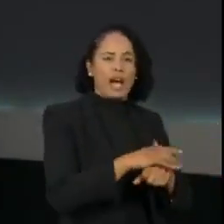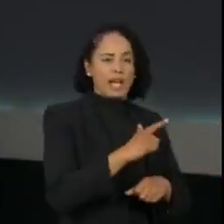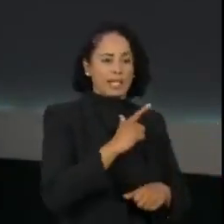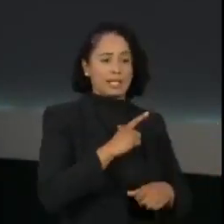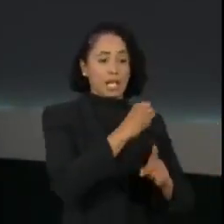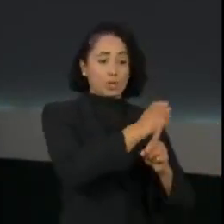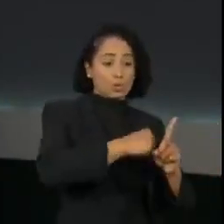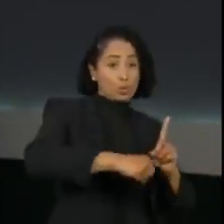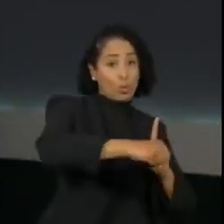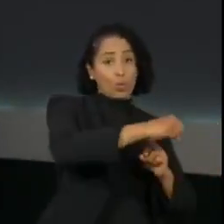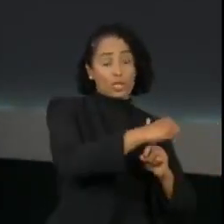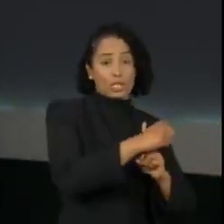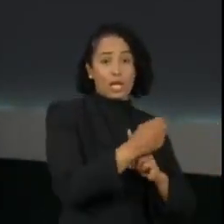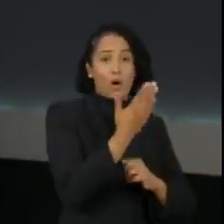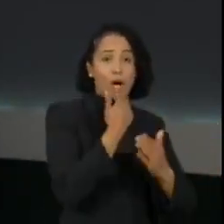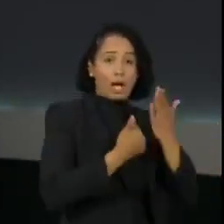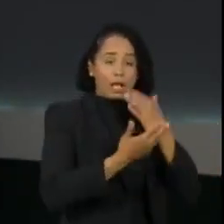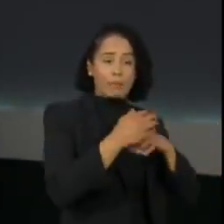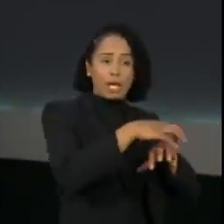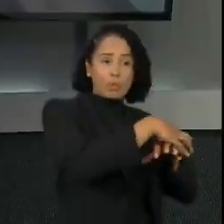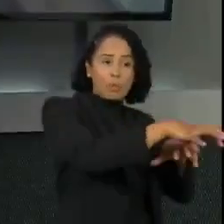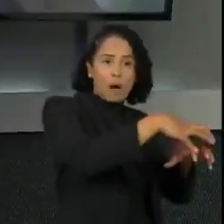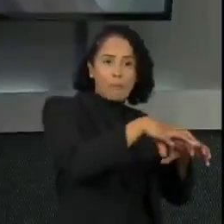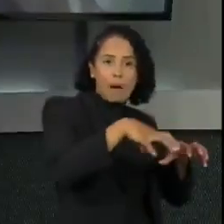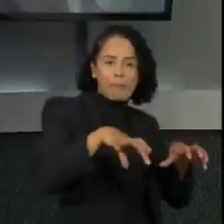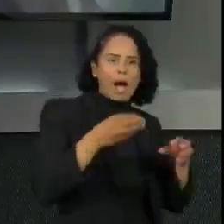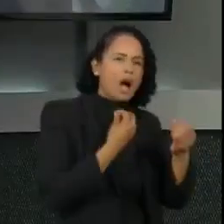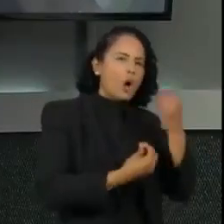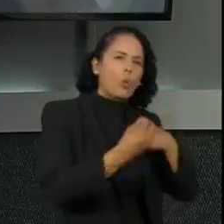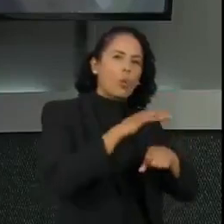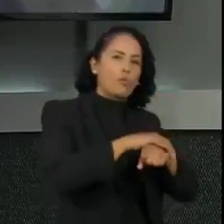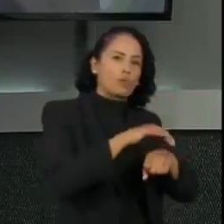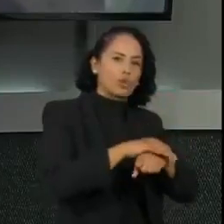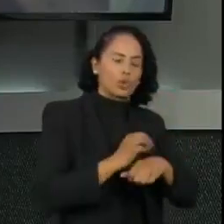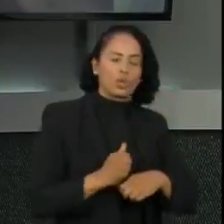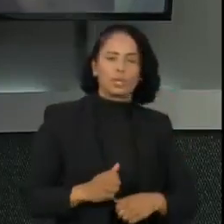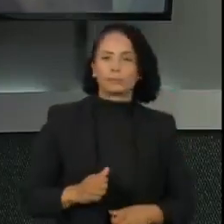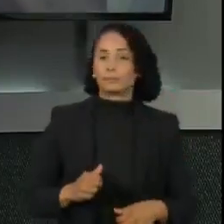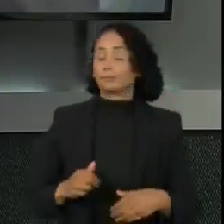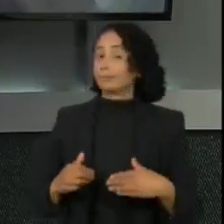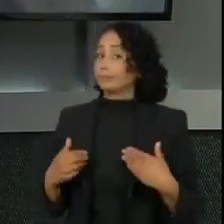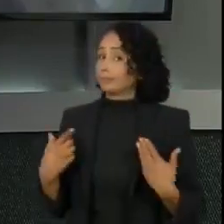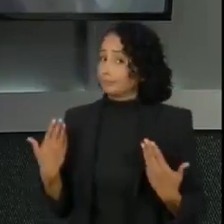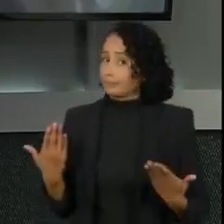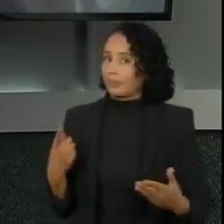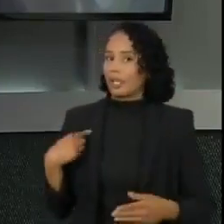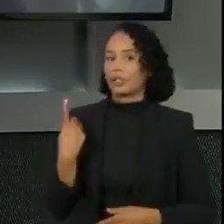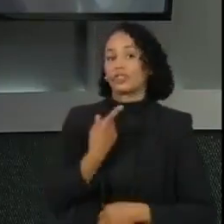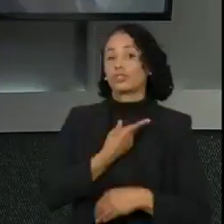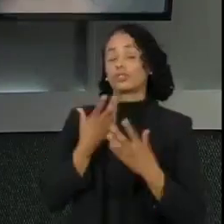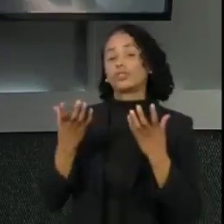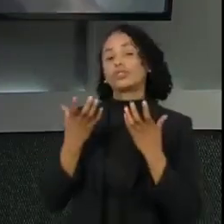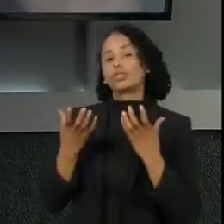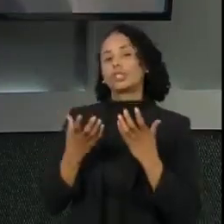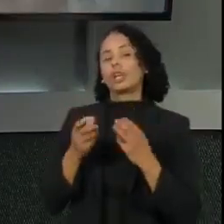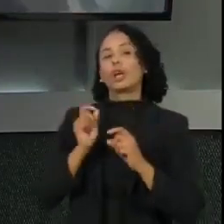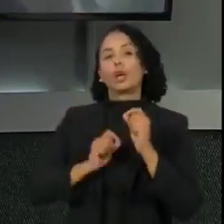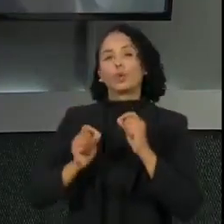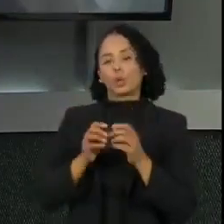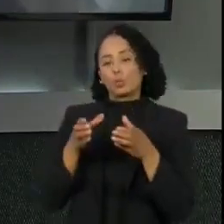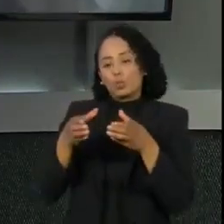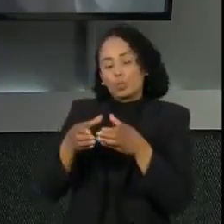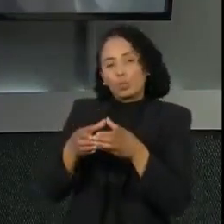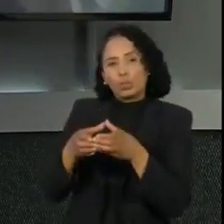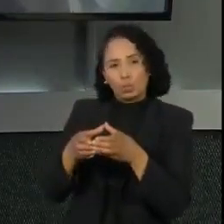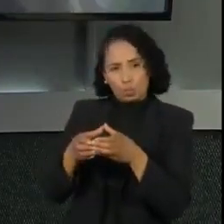social, como que ela vai funcionar? Olha, nós queremos ensinar outras pessoas, o outro grupo de